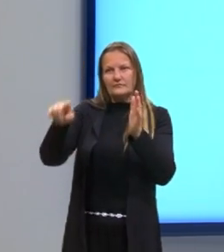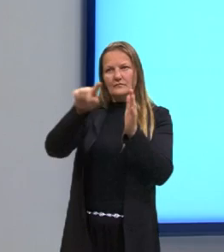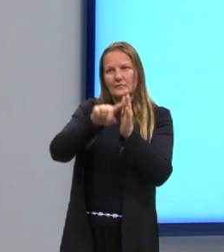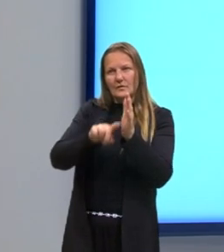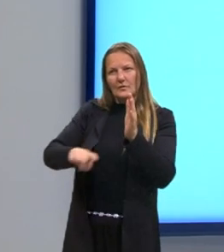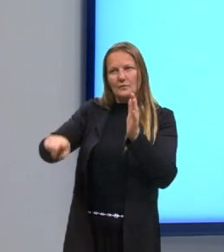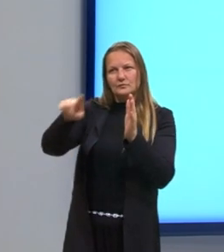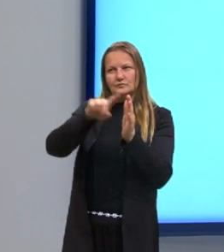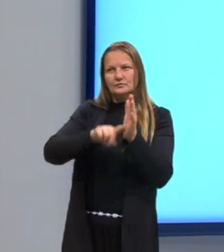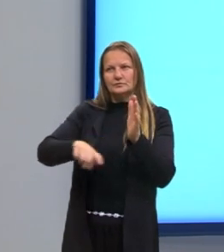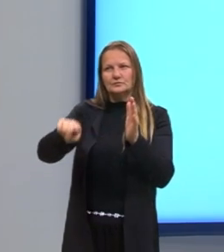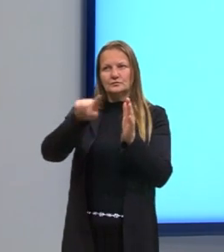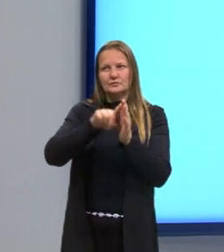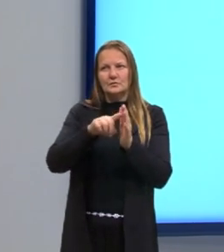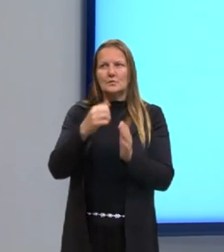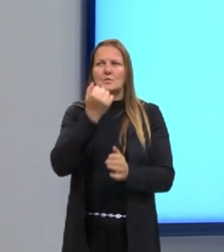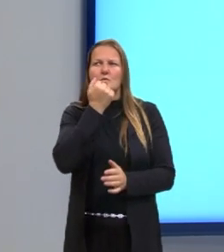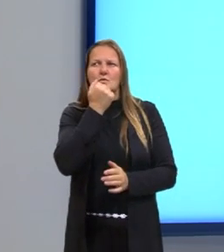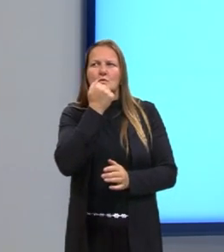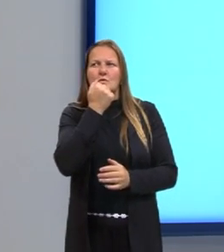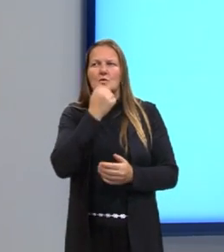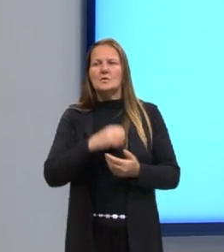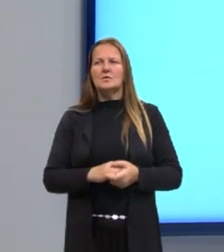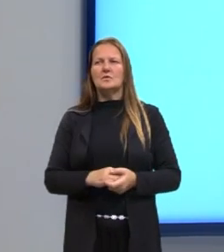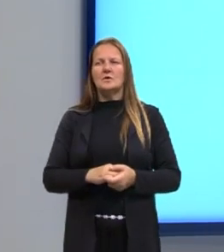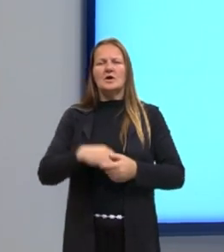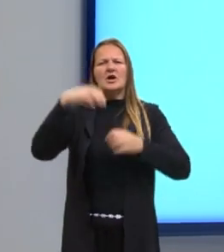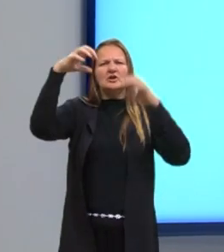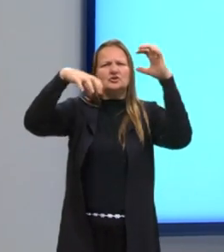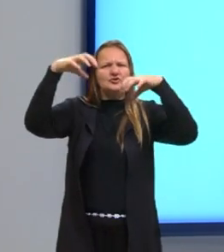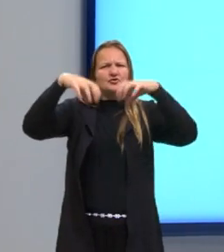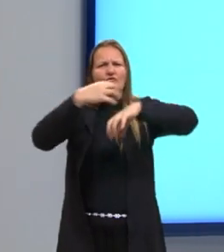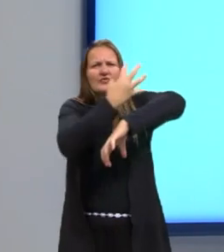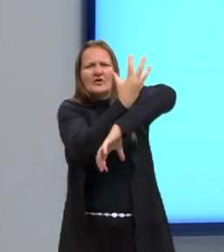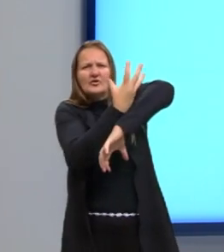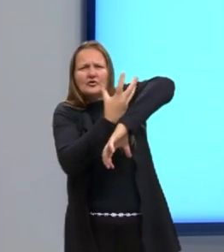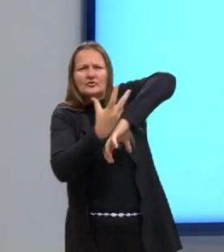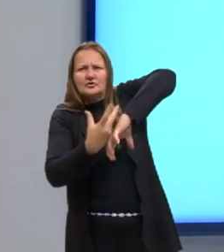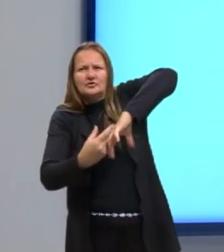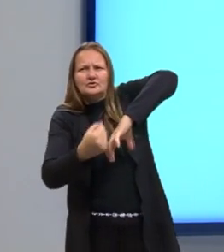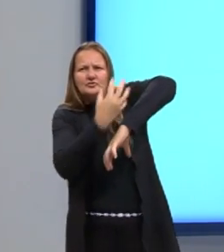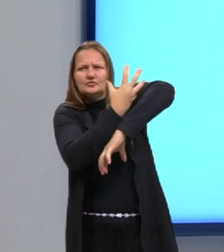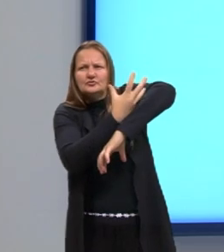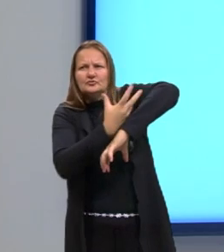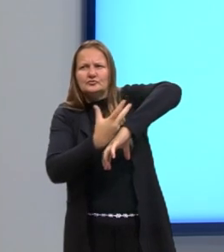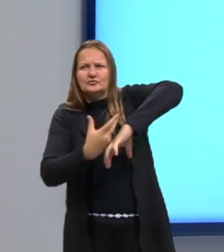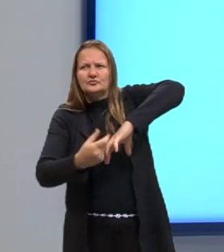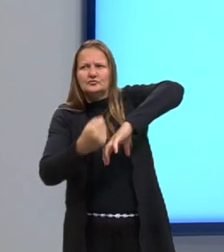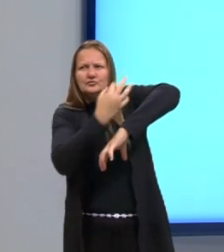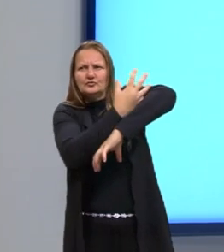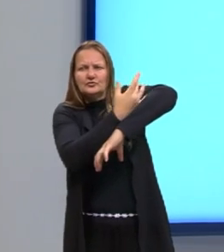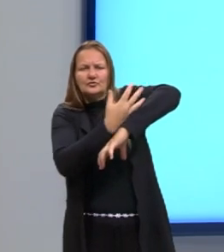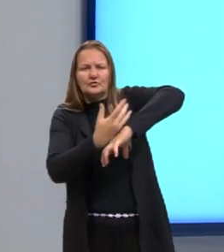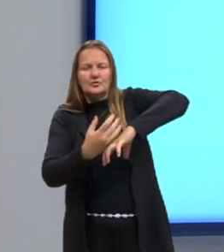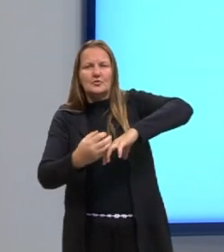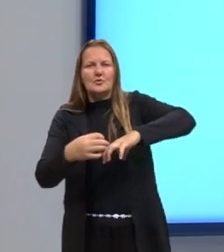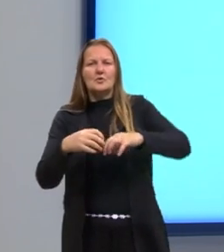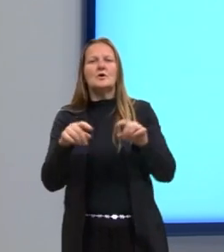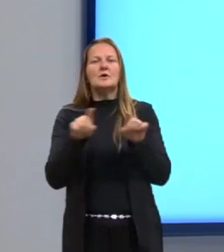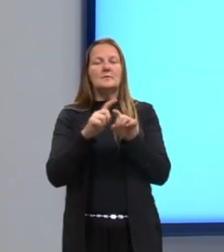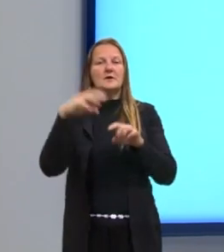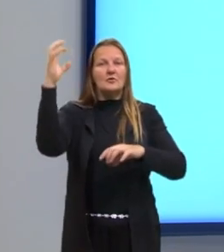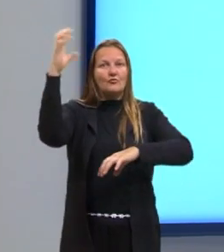rochas, né? Então, com a chuva, a degradação, com a atuação do tempo, né? Também,